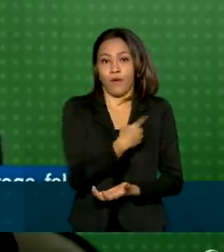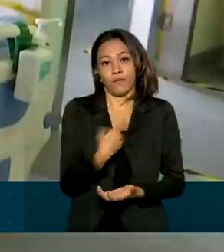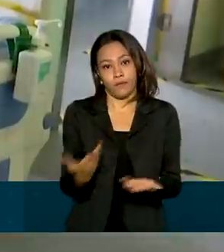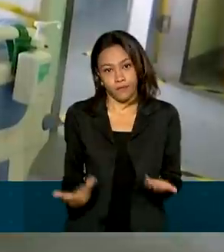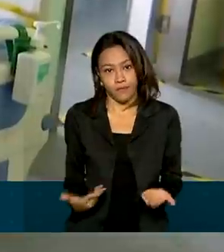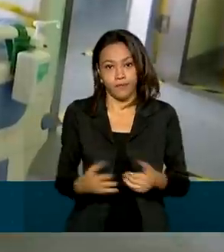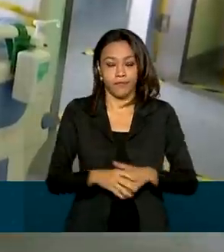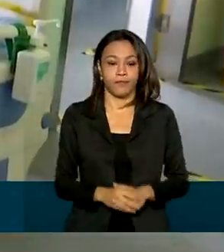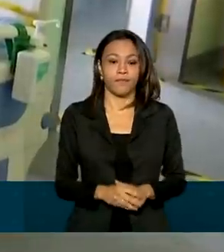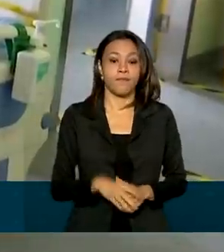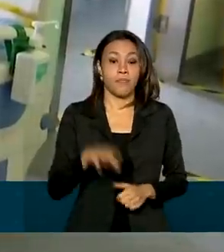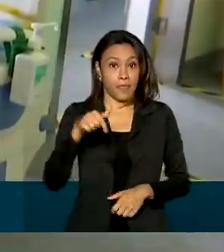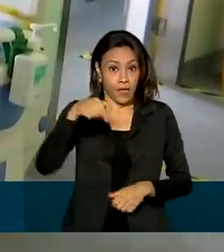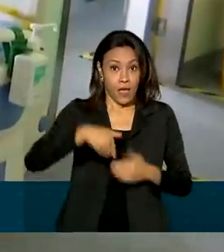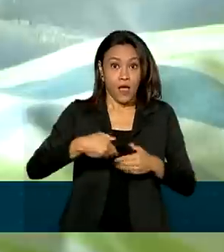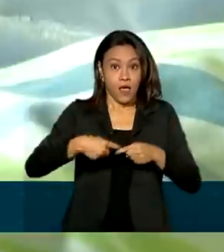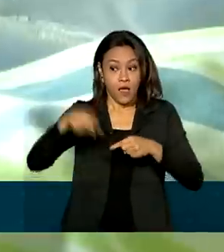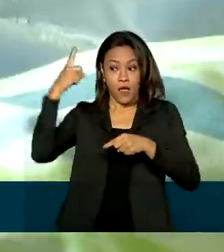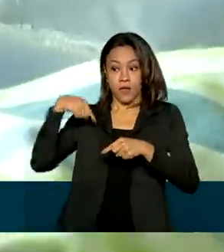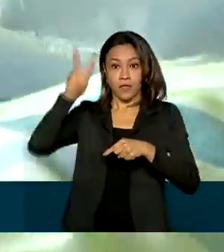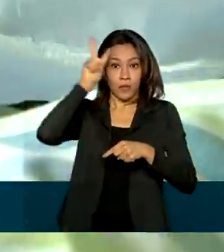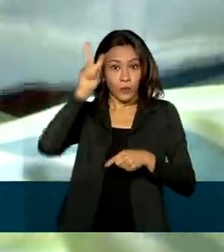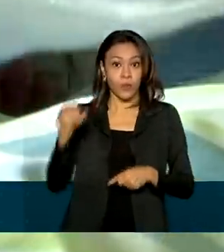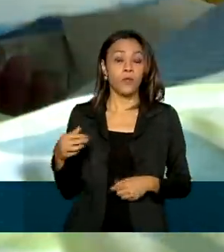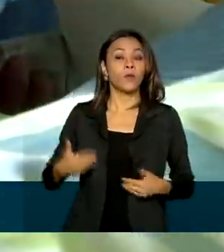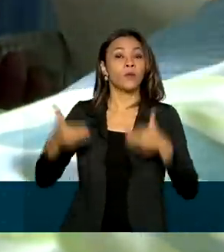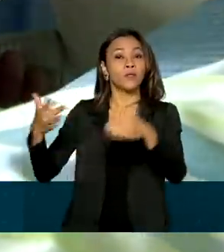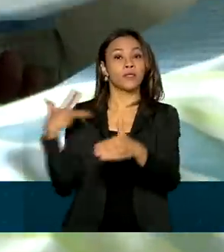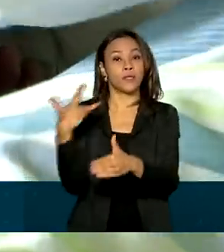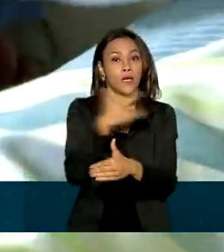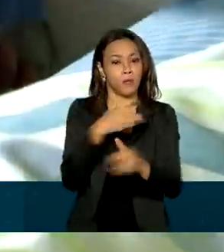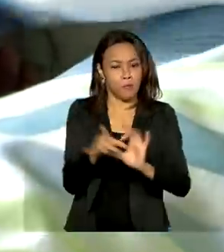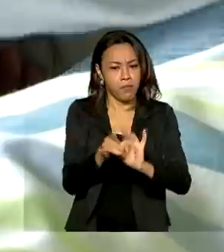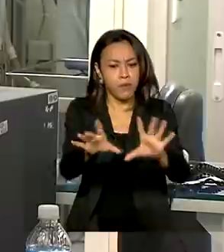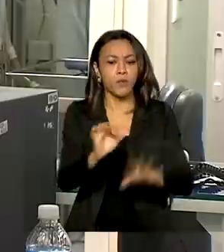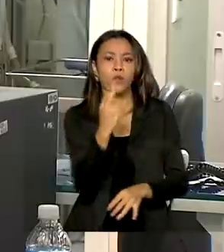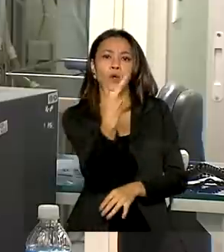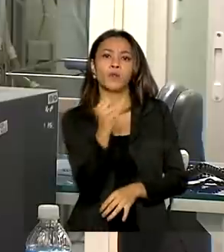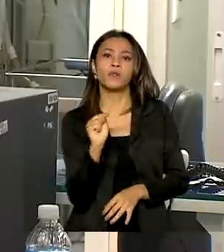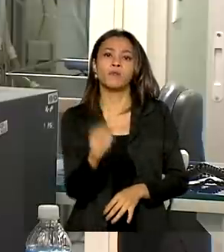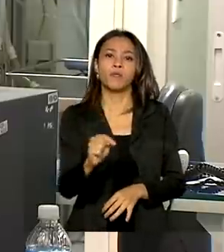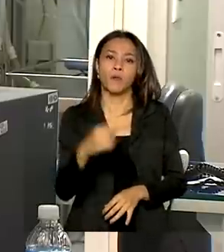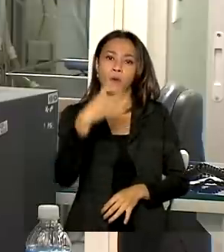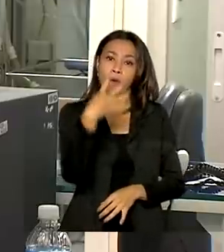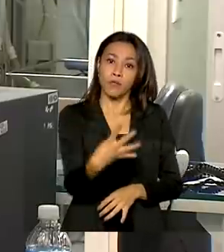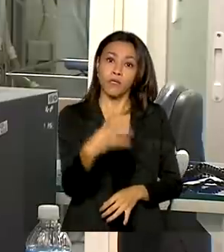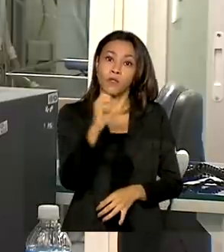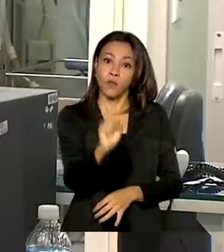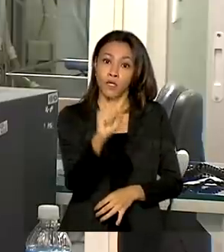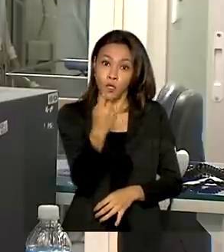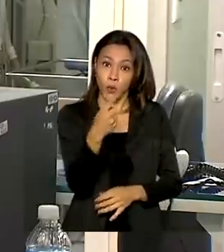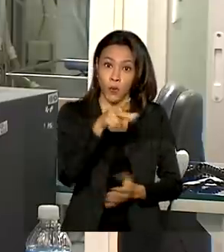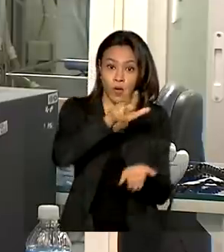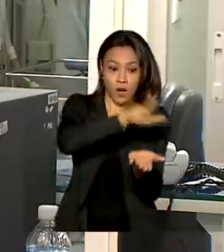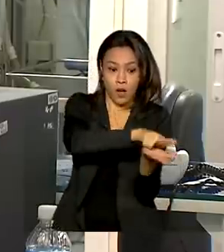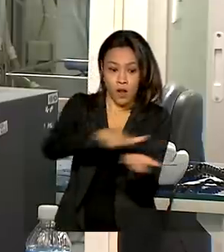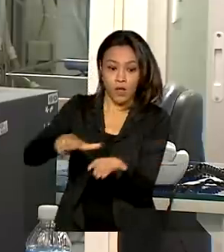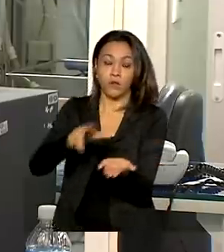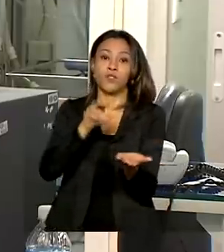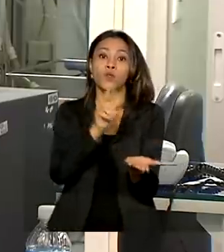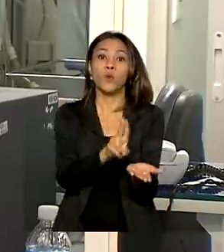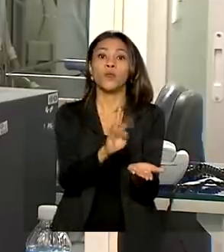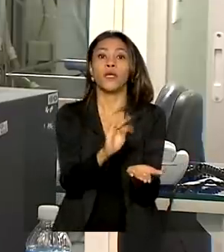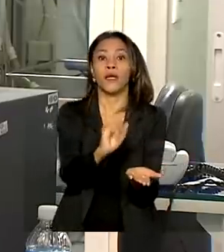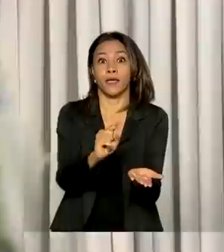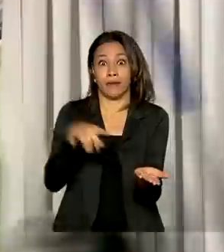públicos. Nesta segunda-feira, o Ministério da Saúde autorizou mais 2.481 leitos de UTI para pacientes